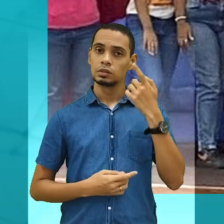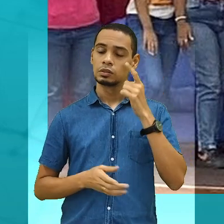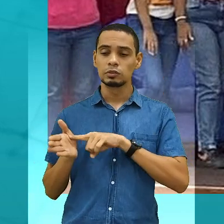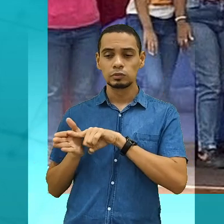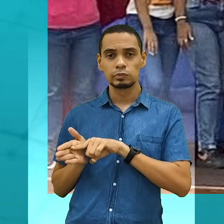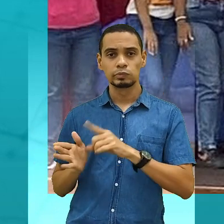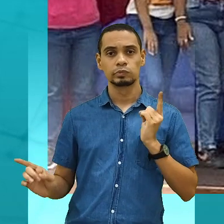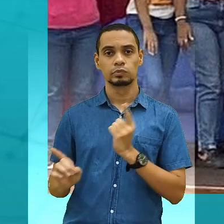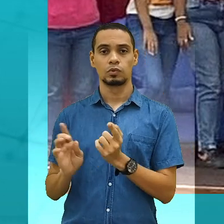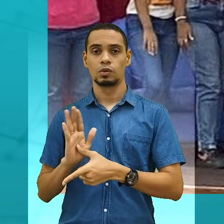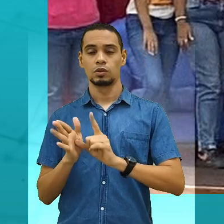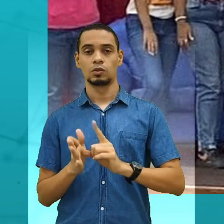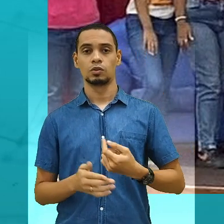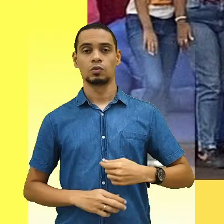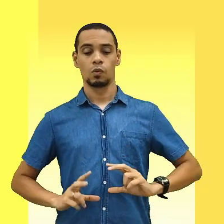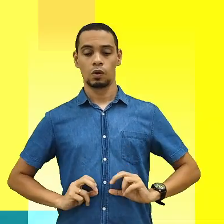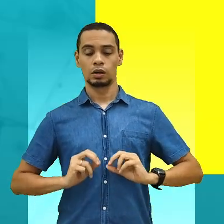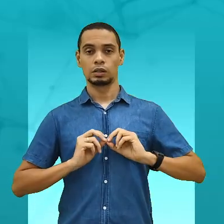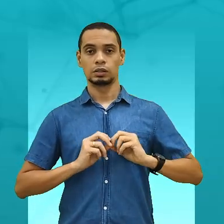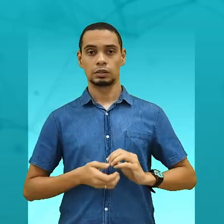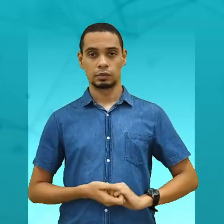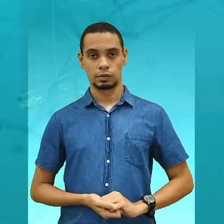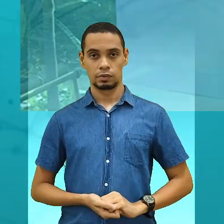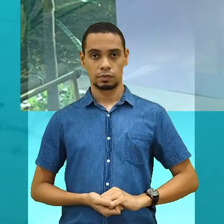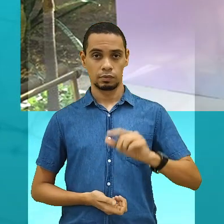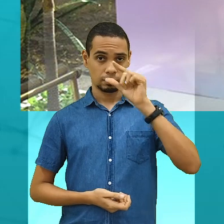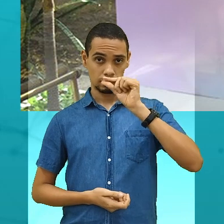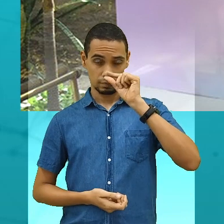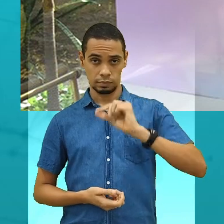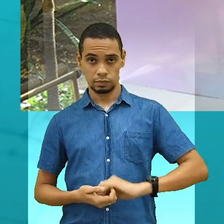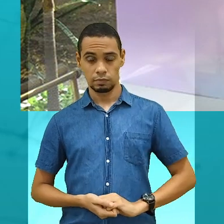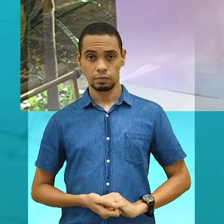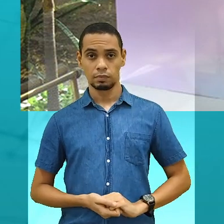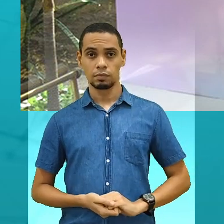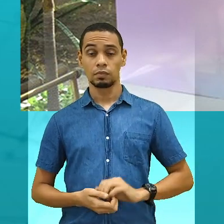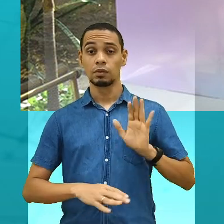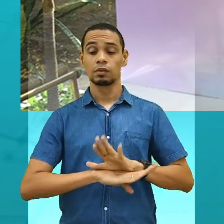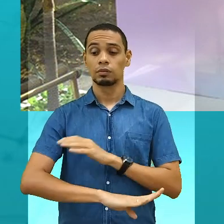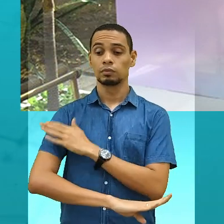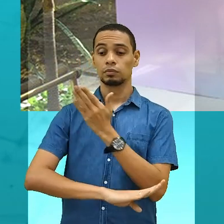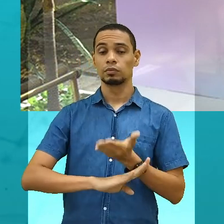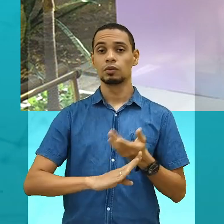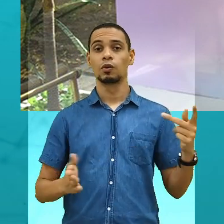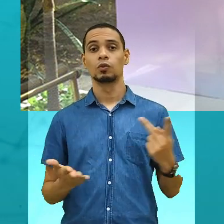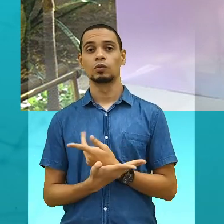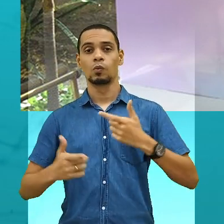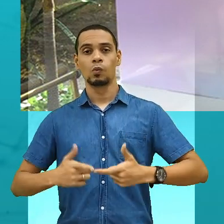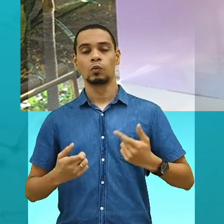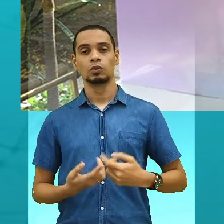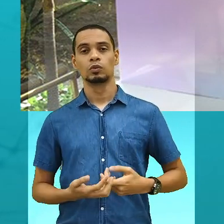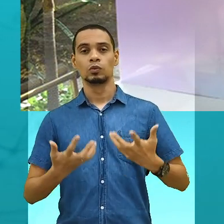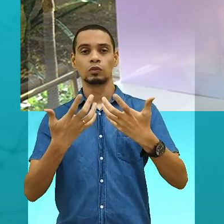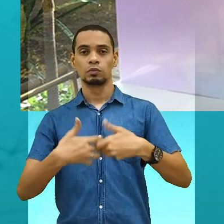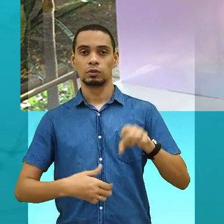e prevenção contra o câncer de mama. O quarto Entardecer com Moda aconteceu no campus Terezinha Zona Sul, com